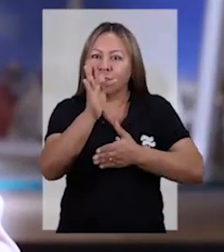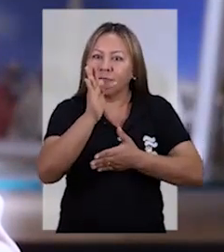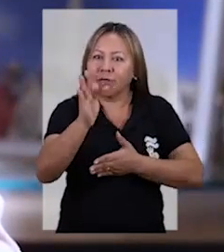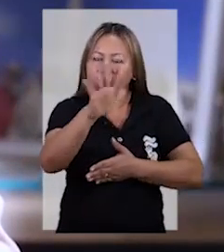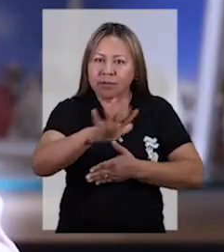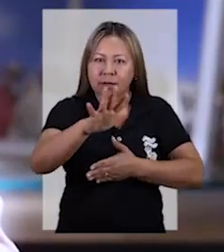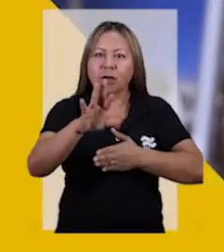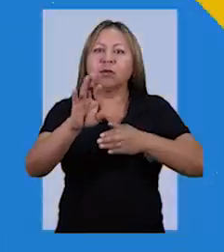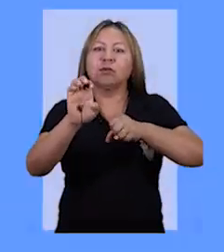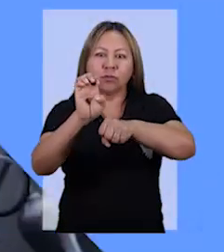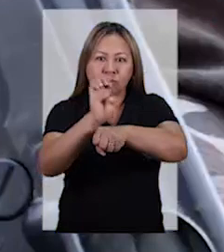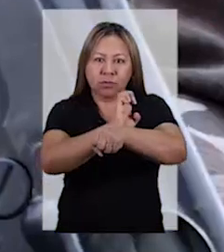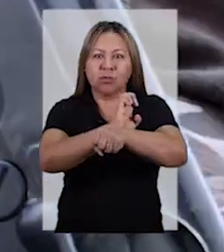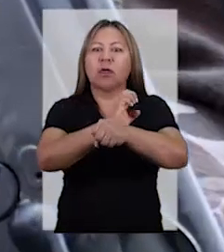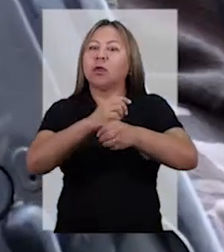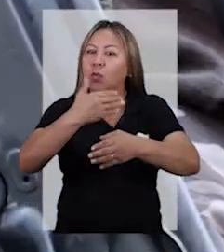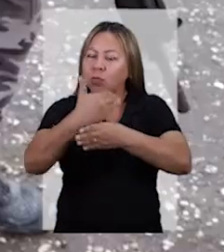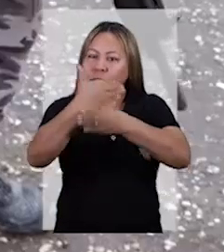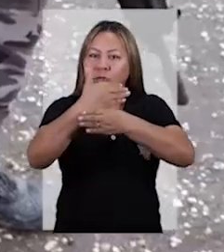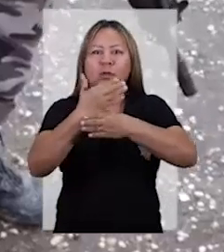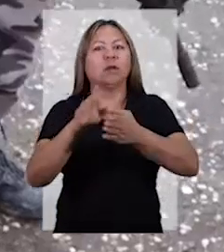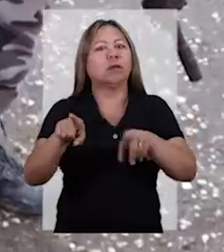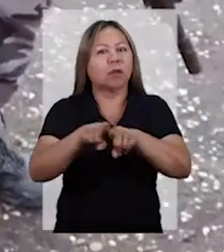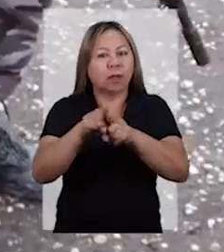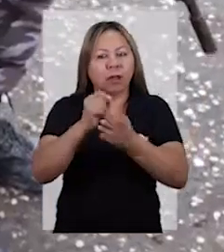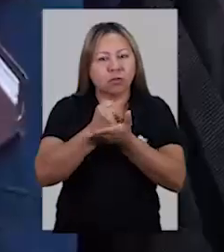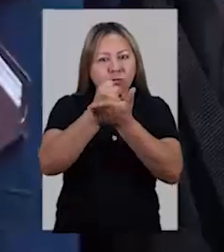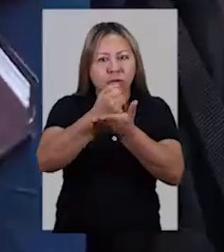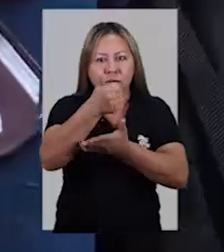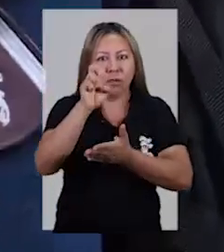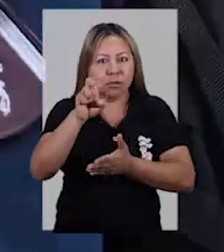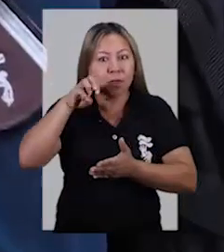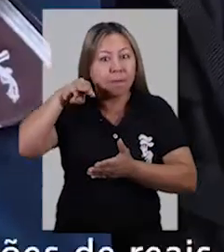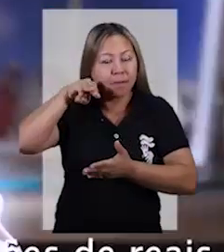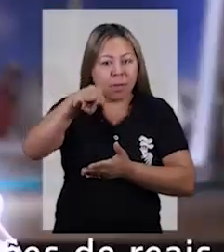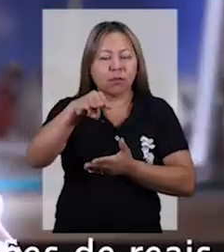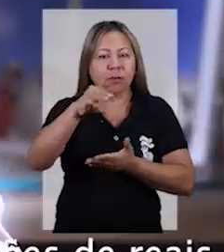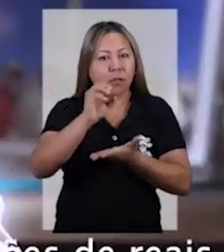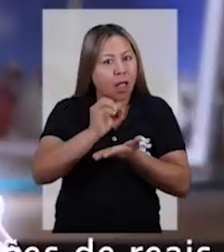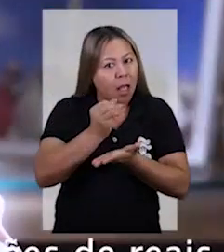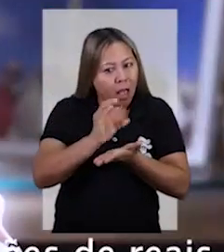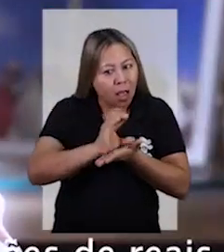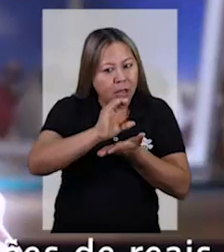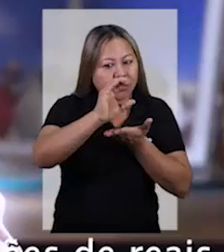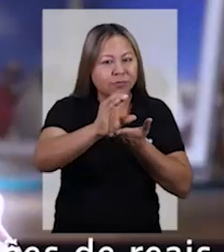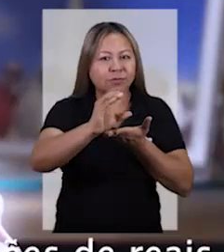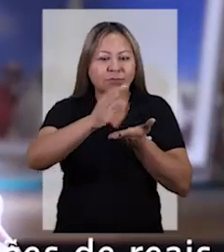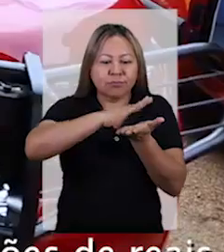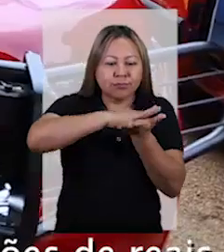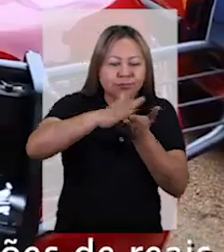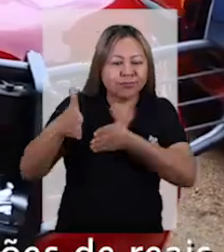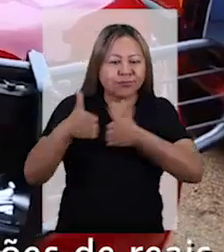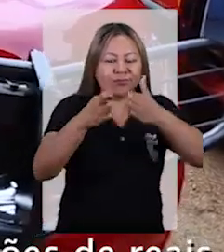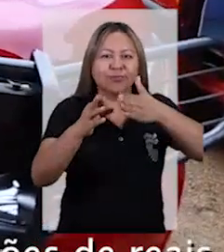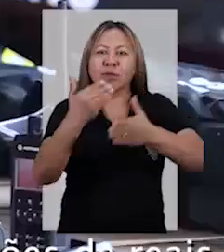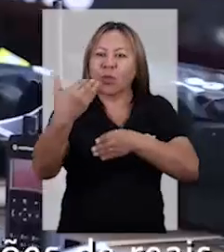apoiei a criação do Sistema Único de Segurança Pública do nosso país. Particularmente aqui, direcionei mais